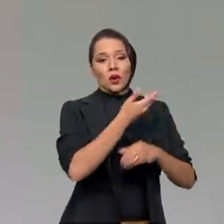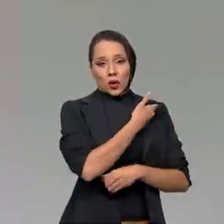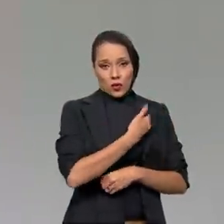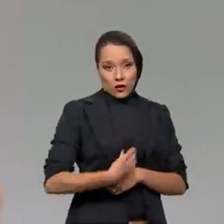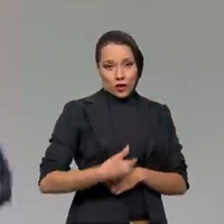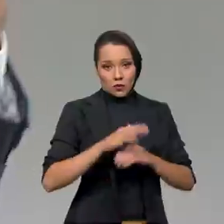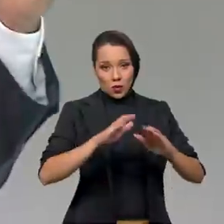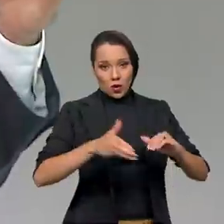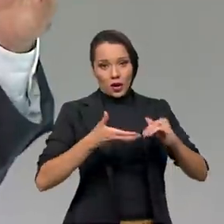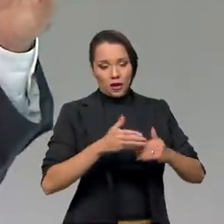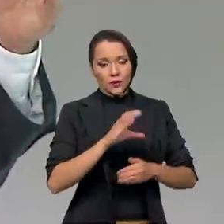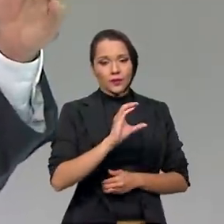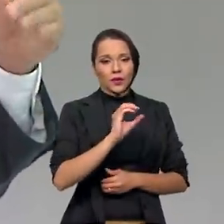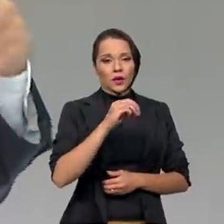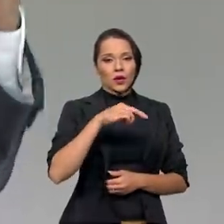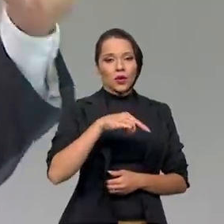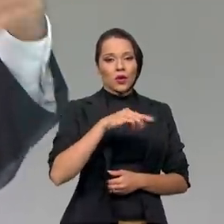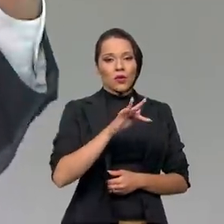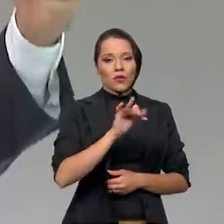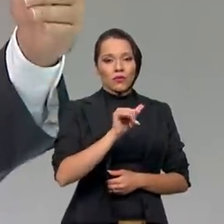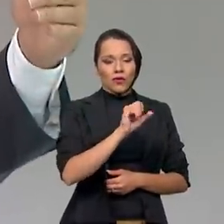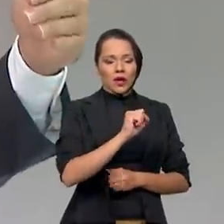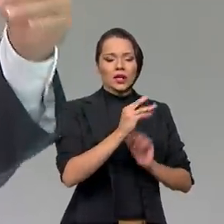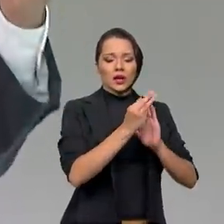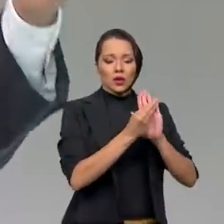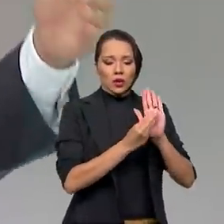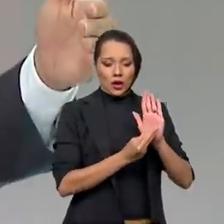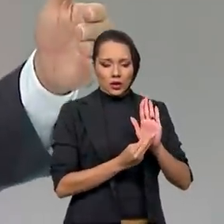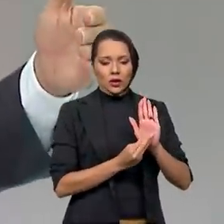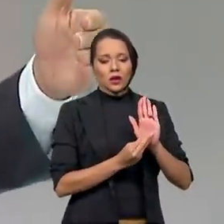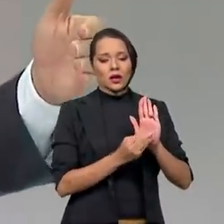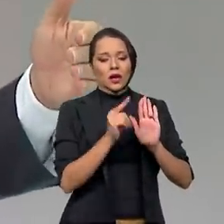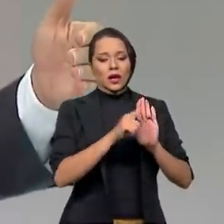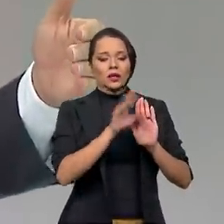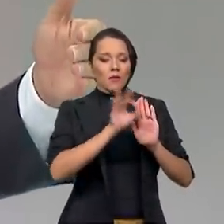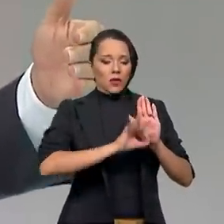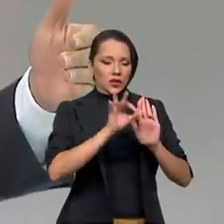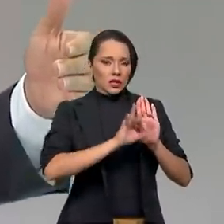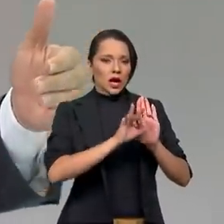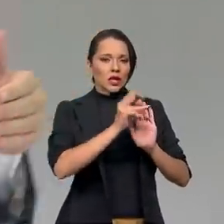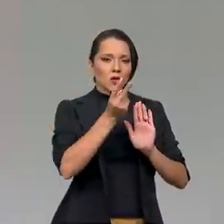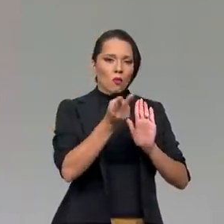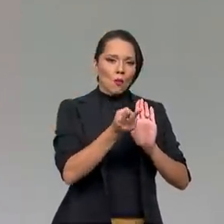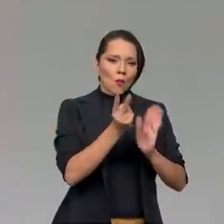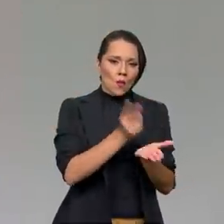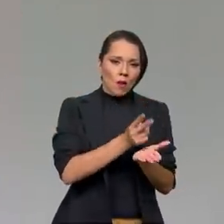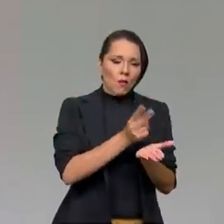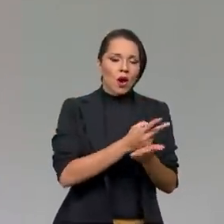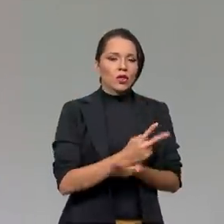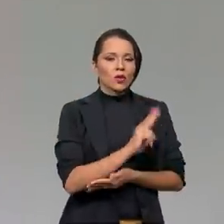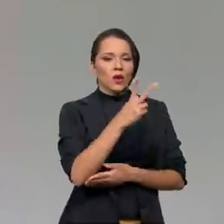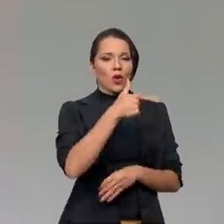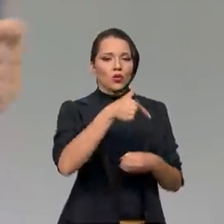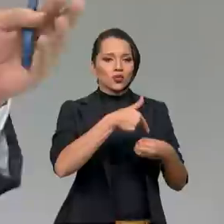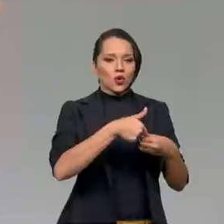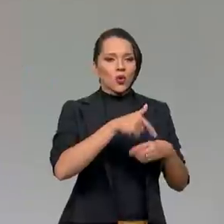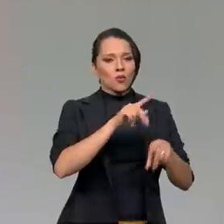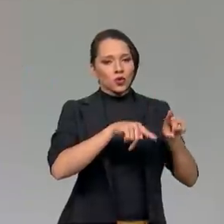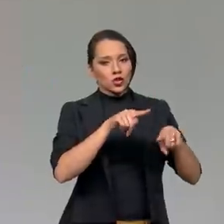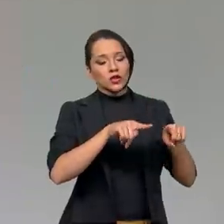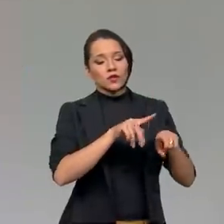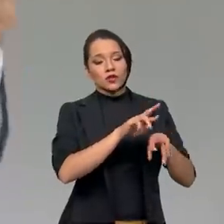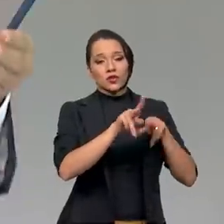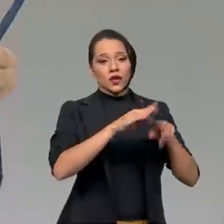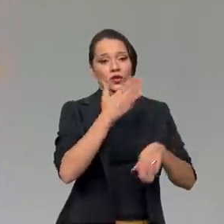Nacional, o CONFAS é que estabeleceria essa alíquota fixa no valor dos combustíveis, diferentes